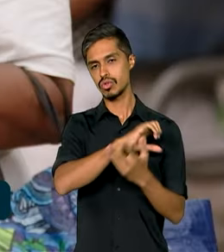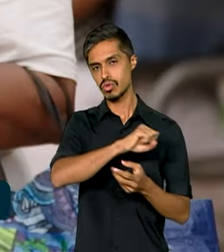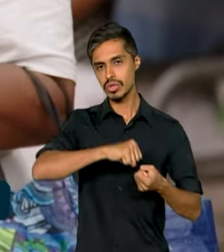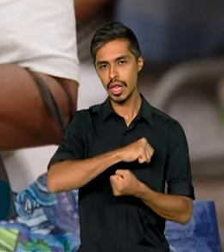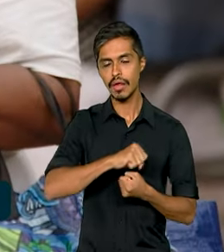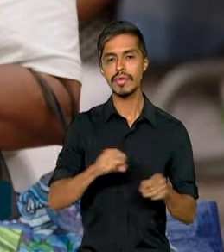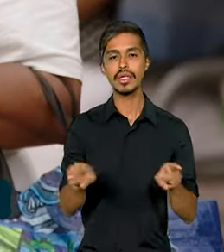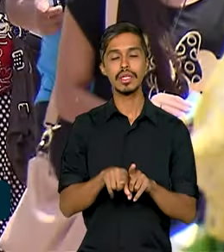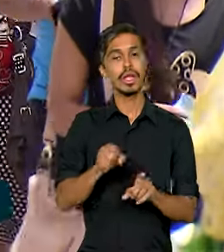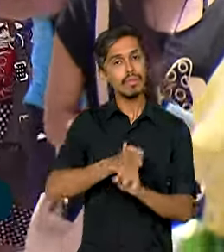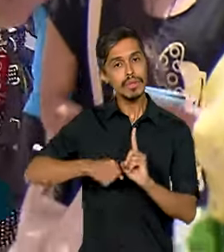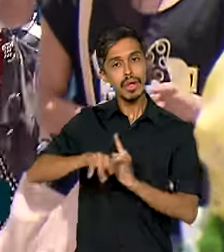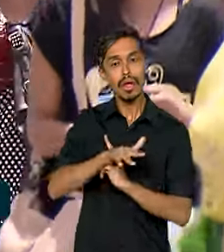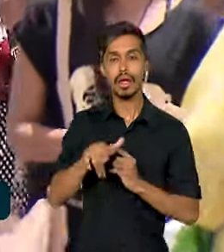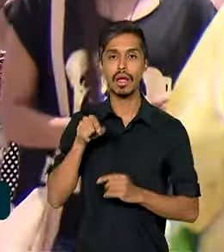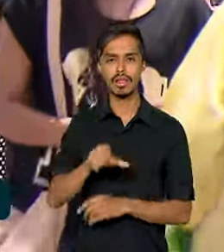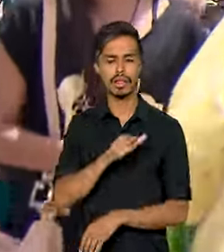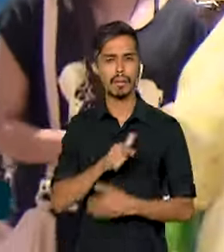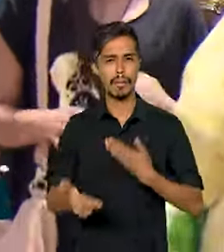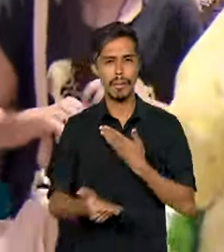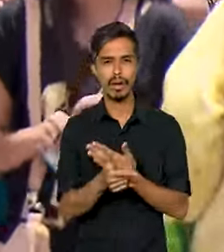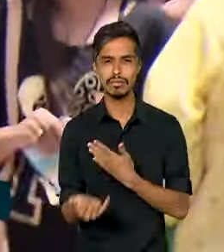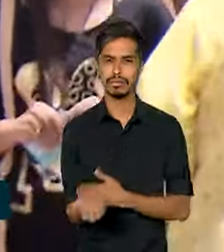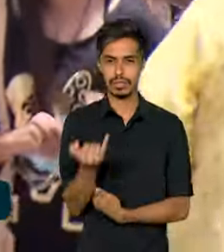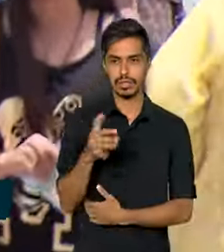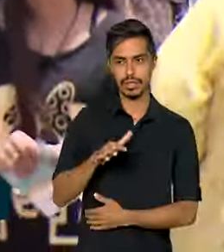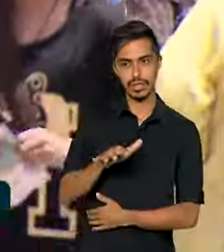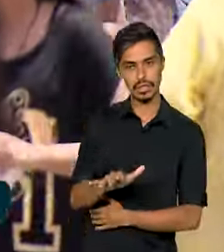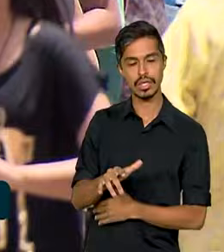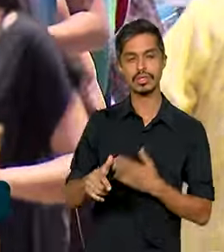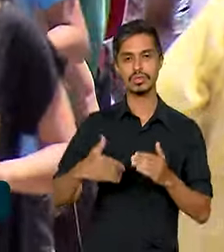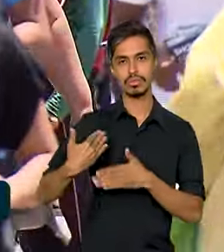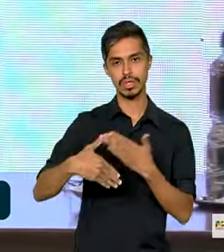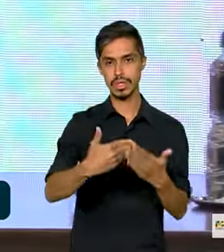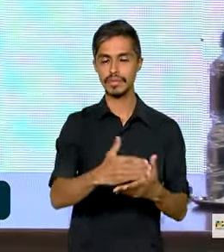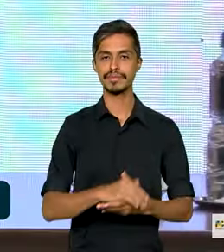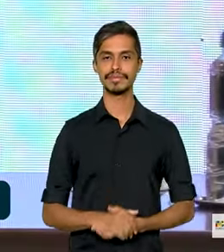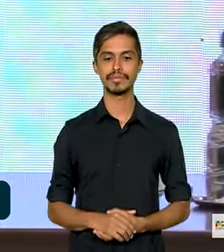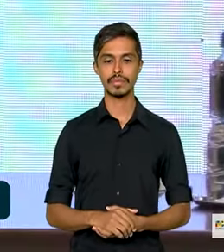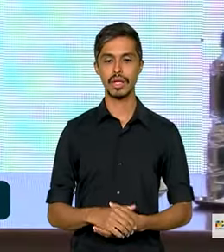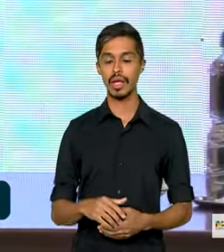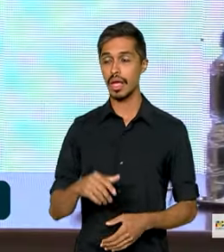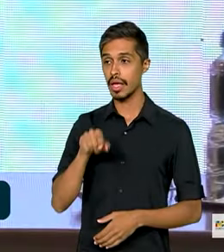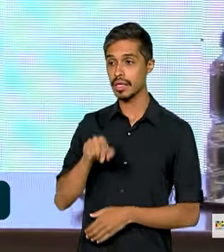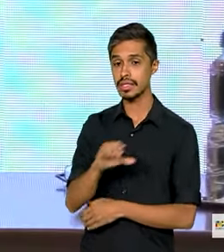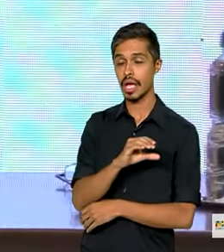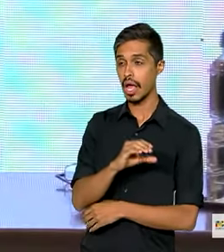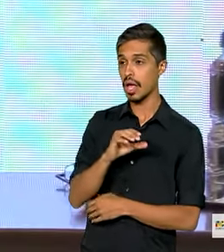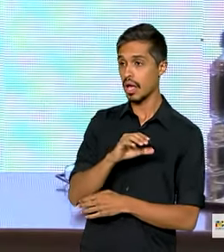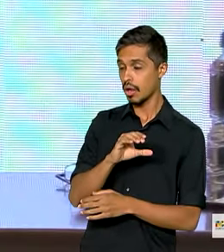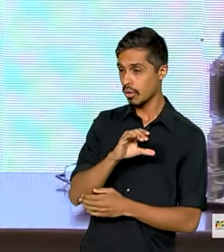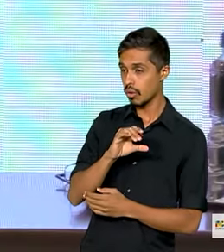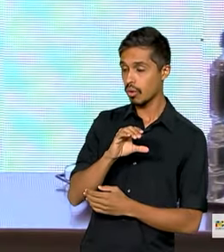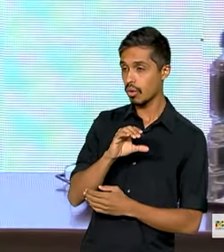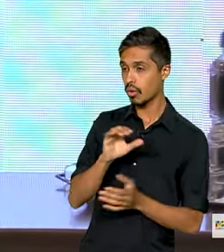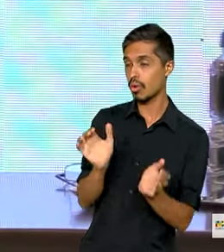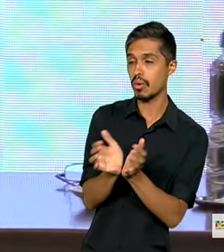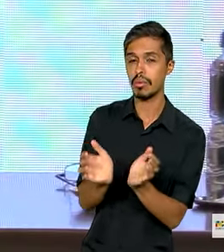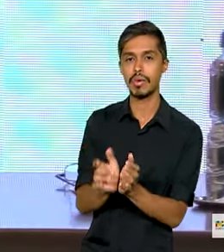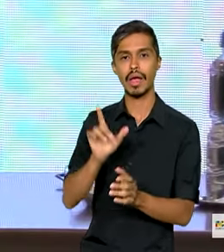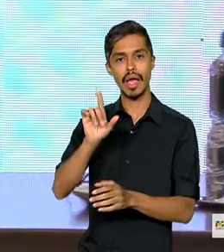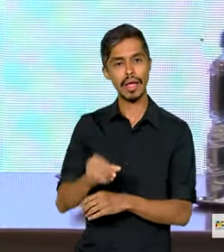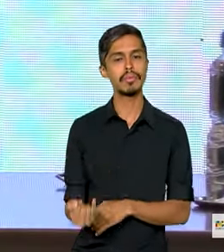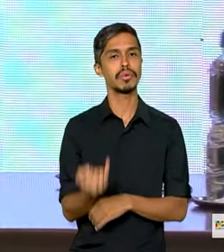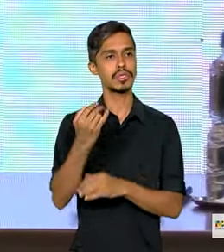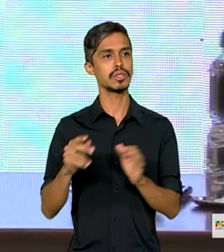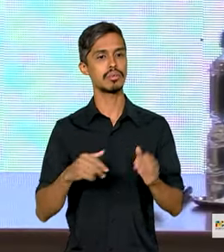E a sociedade tem um papel importante nesse processo. Essa comissão vai ser muito importante para os próximos três